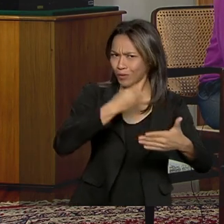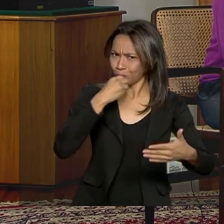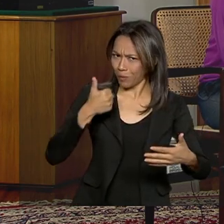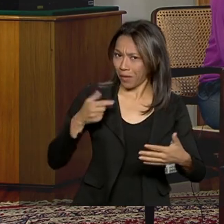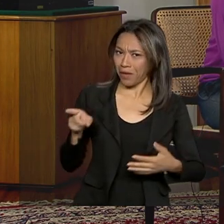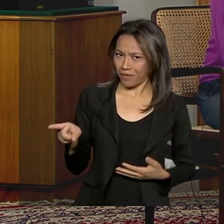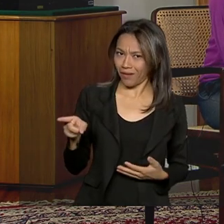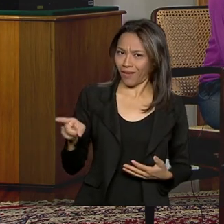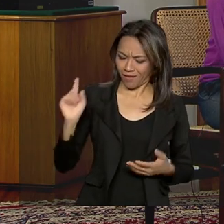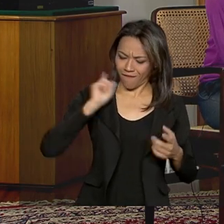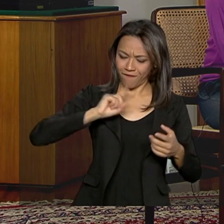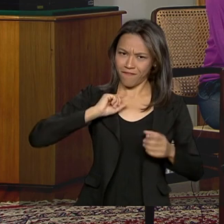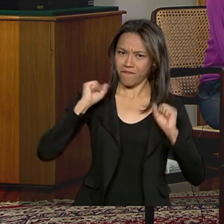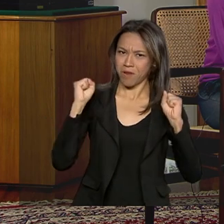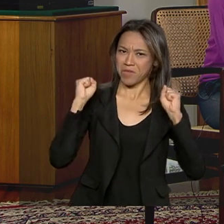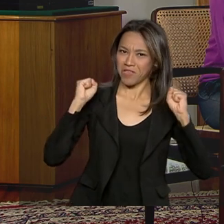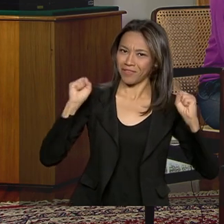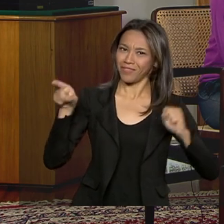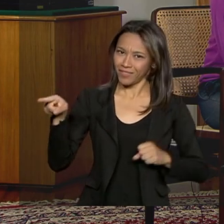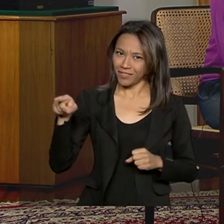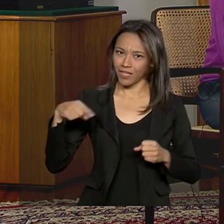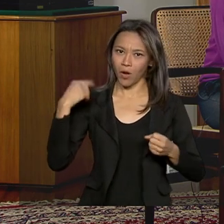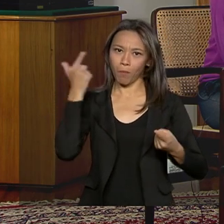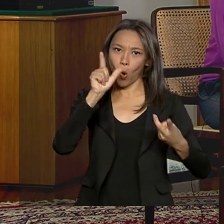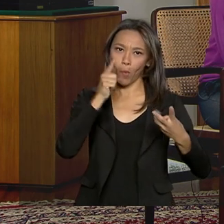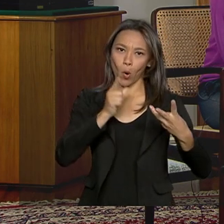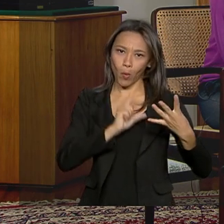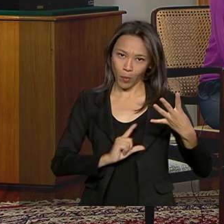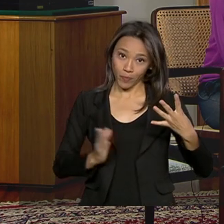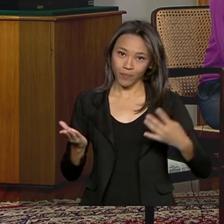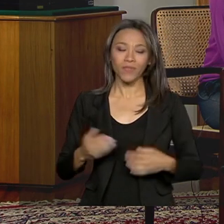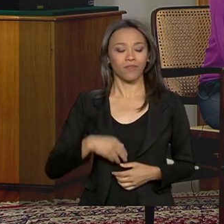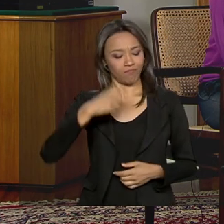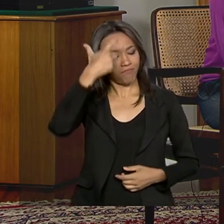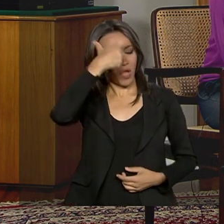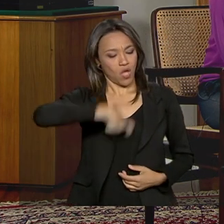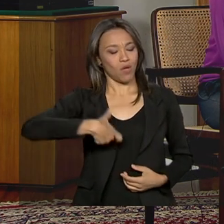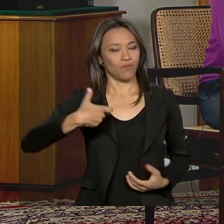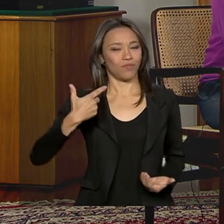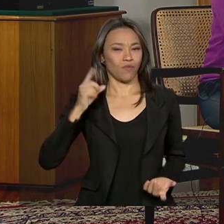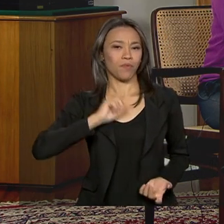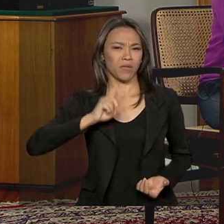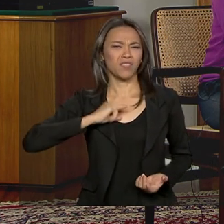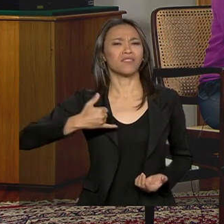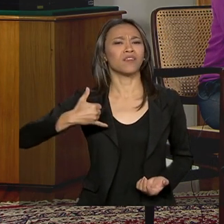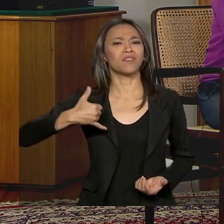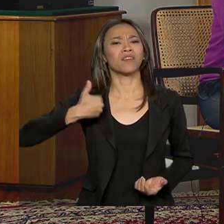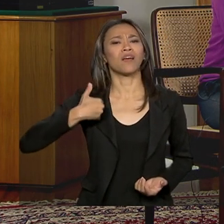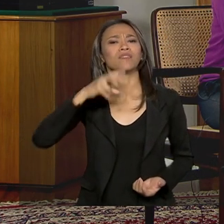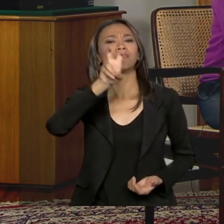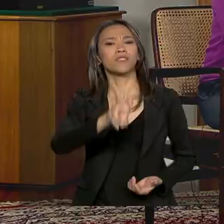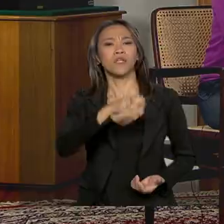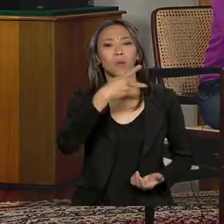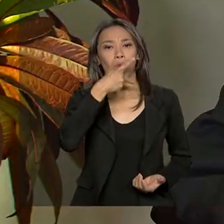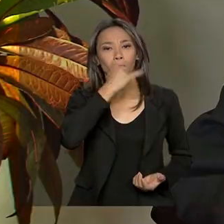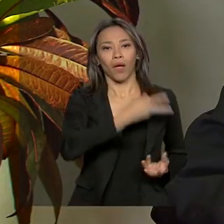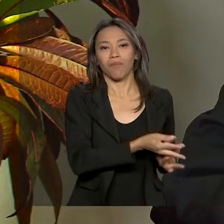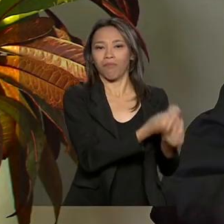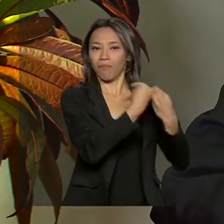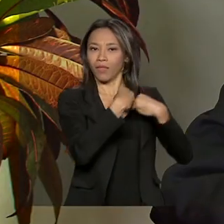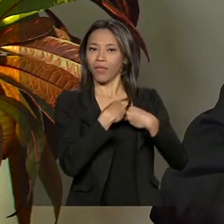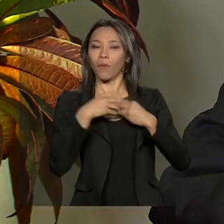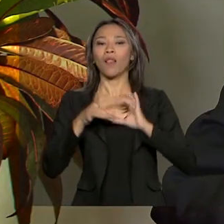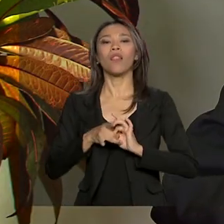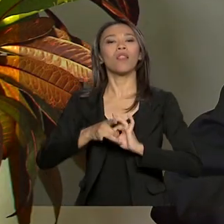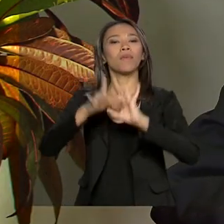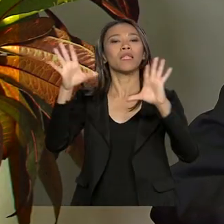para o senhor, que é flamenguista e cheio de títulos durante o ano. Eu sou flamenguista desde cinco anos de idade, meu pai me deu total liberdade para